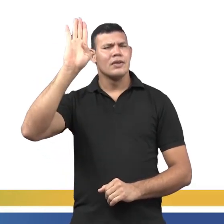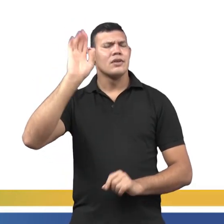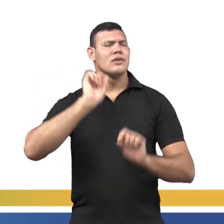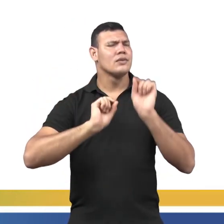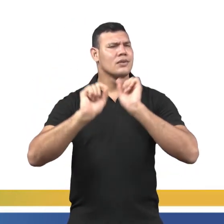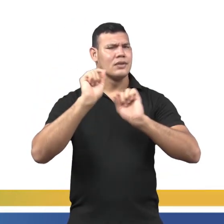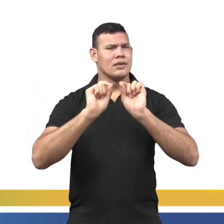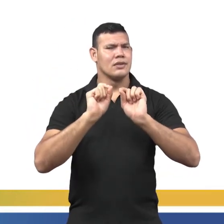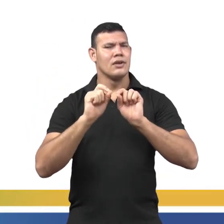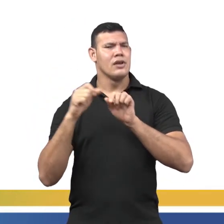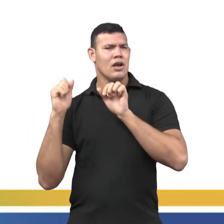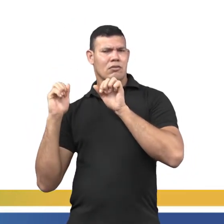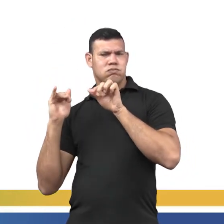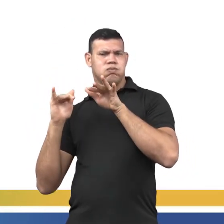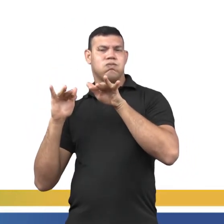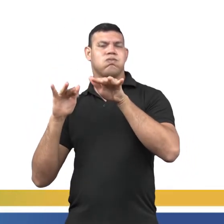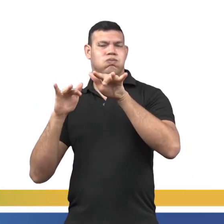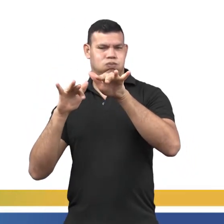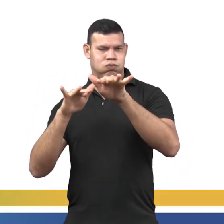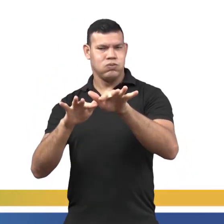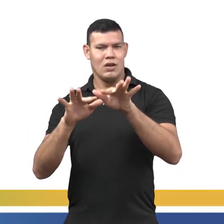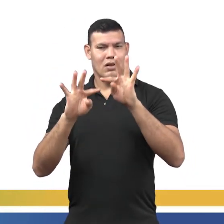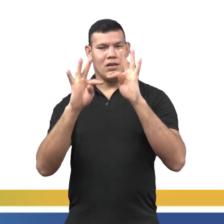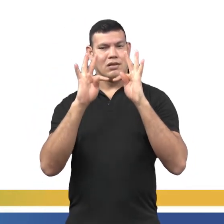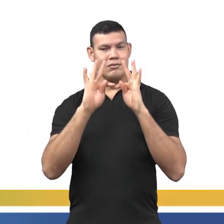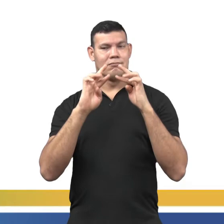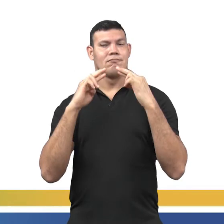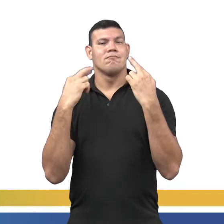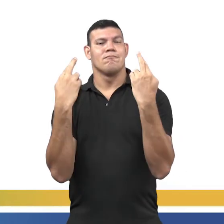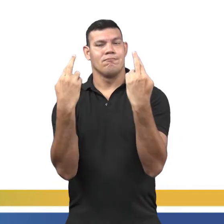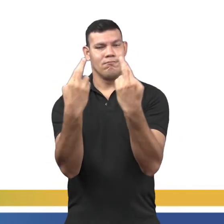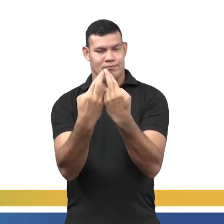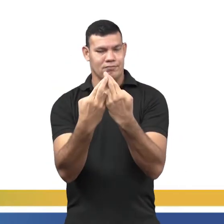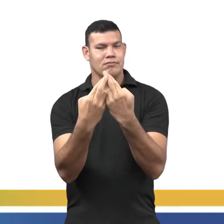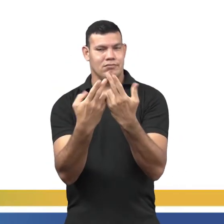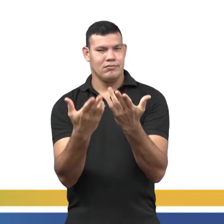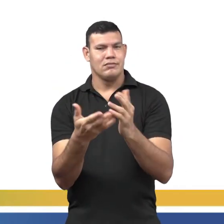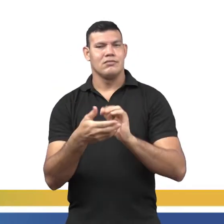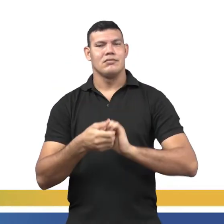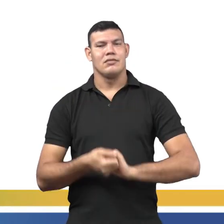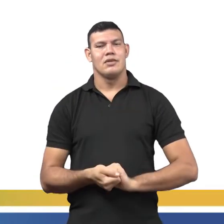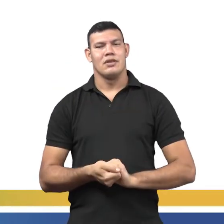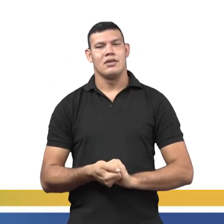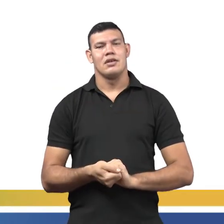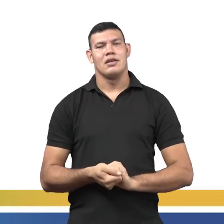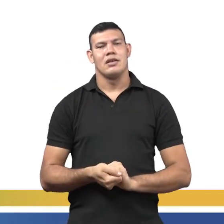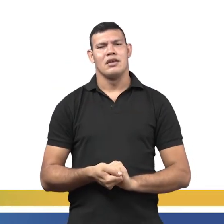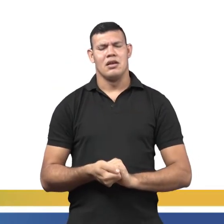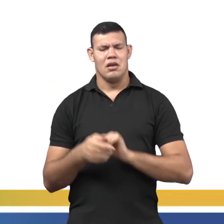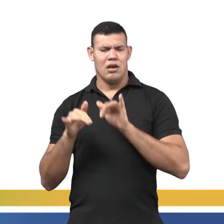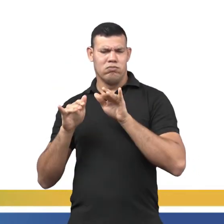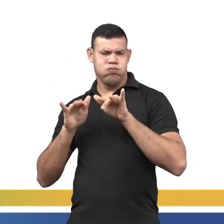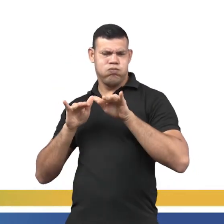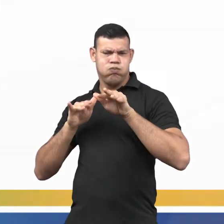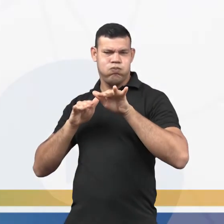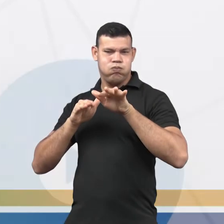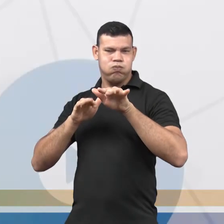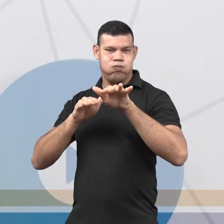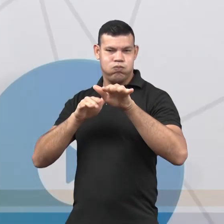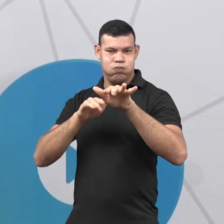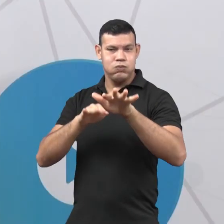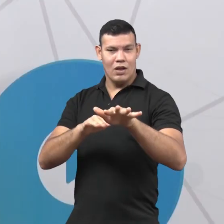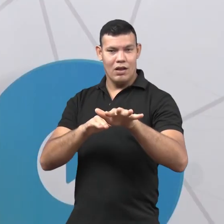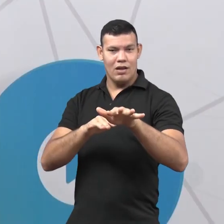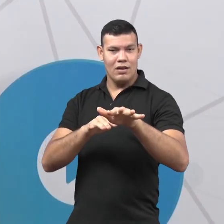marcou foi a invasão das três tribos germânicas, que eram os ângulos, os saxões e os jutos. E eles invadiram e houve a primeira